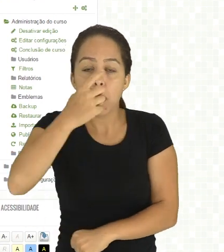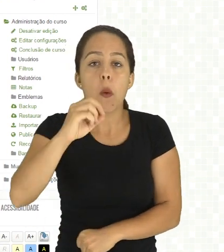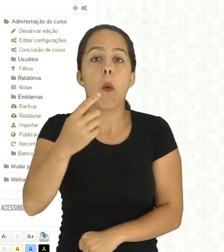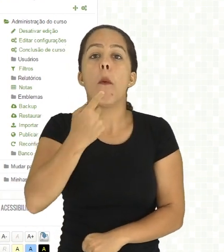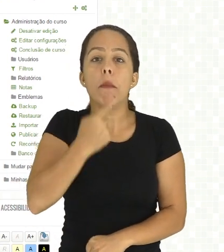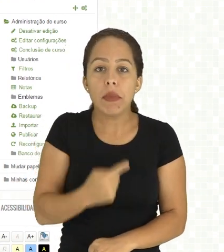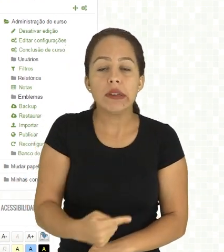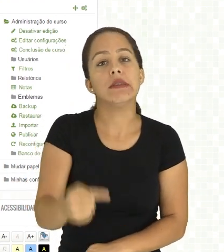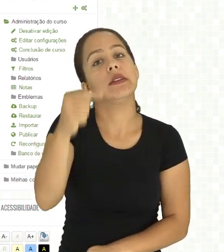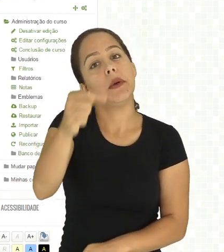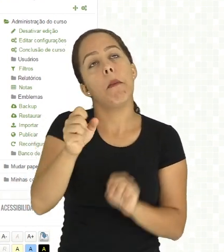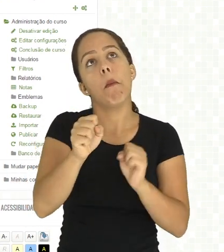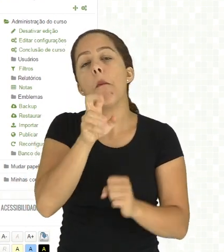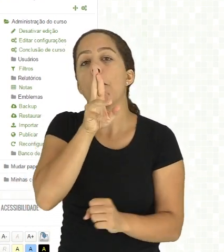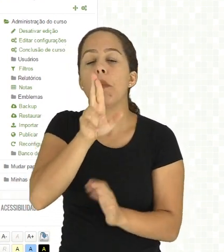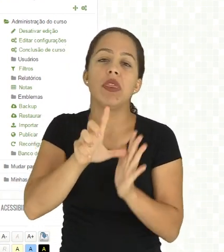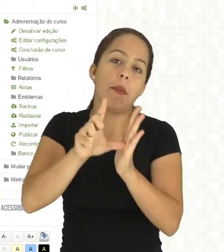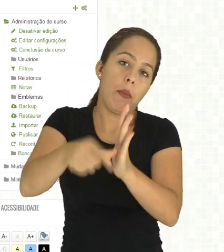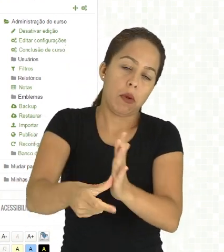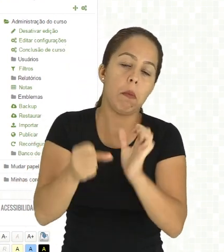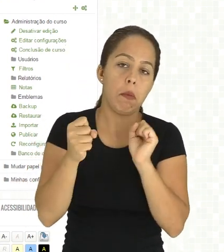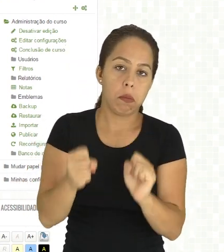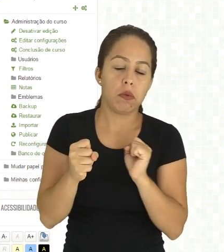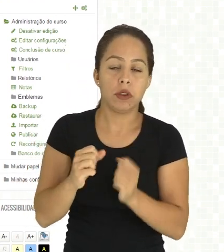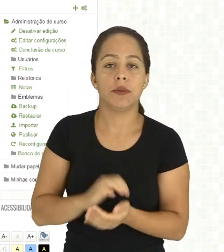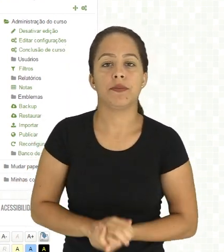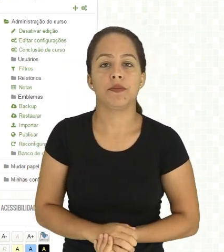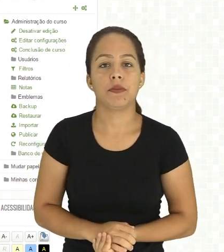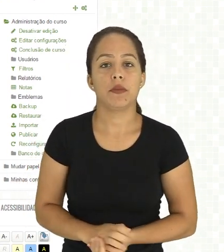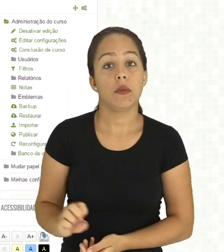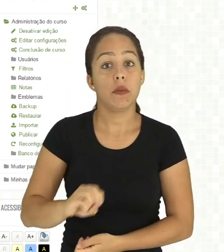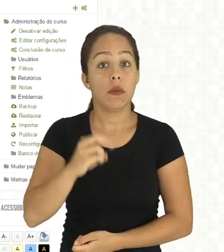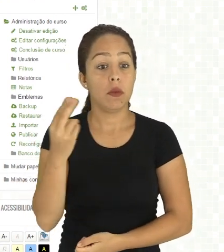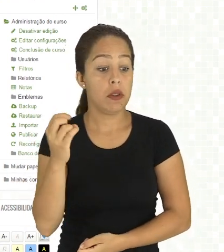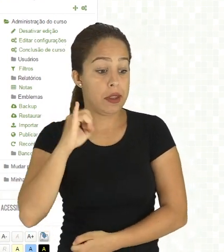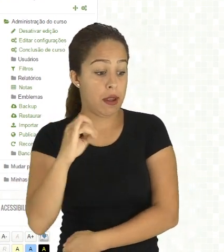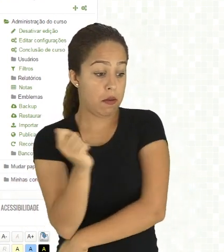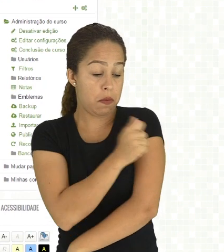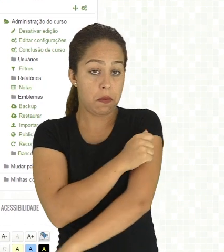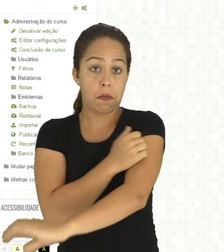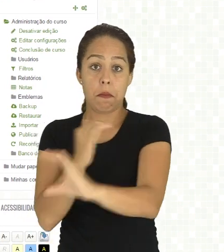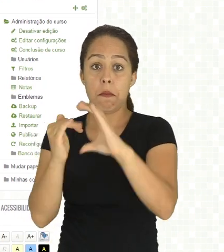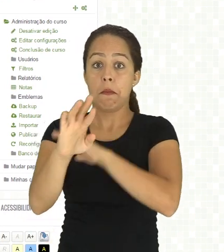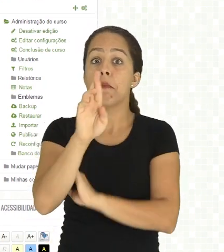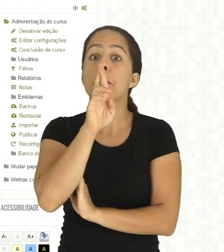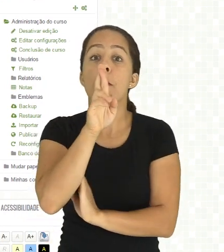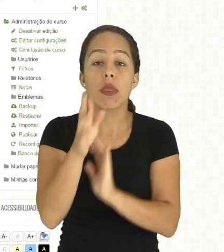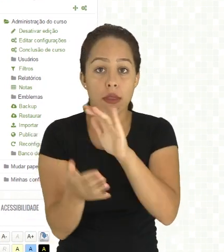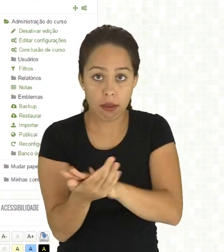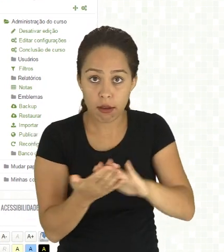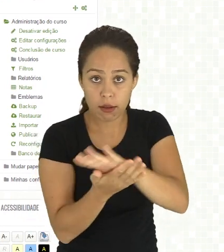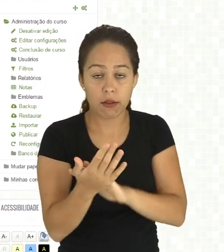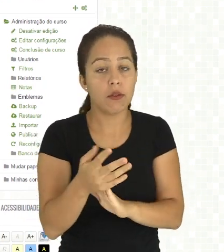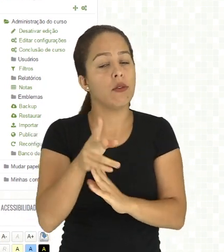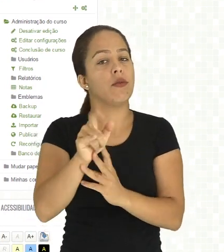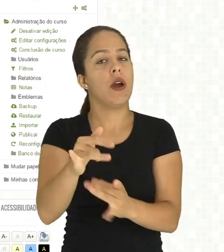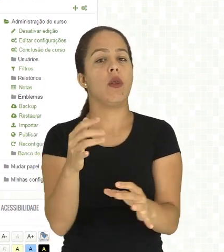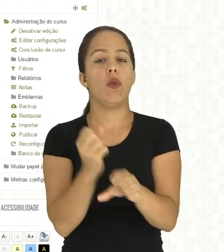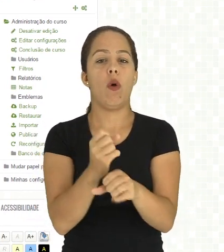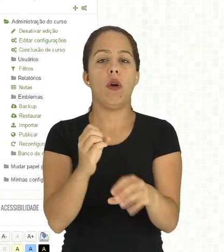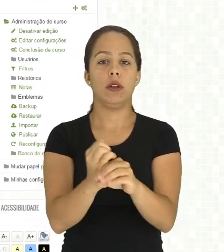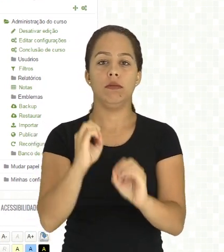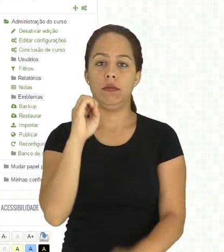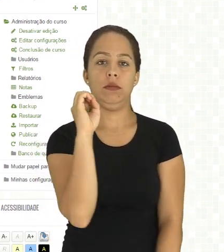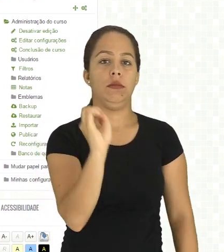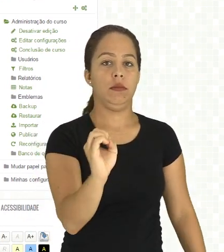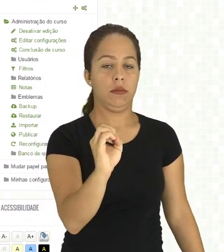E você também tem a opção de... Se o aluno não enviou o questionário finalizado, ele não vai ter a nota deste